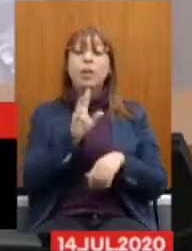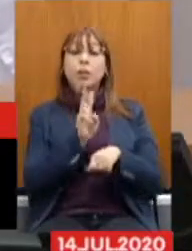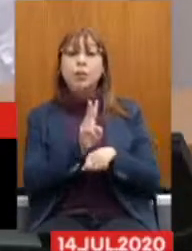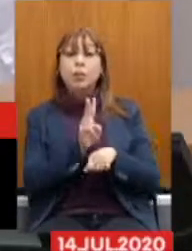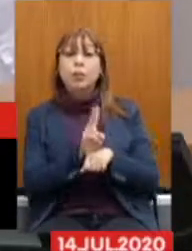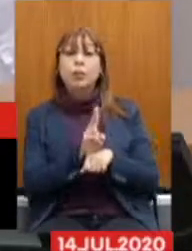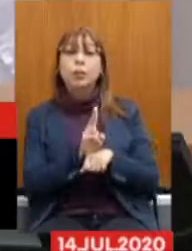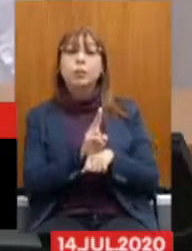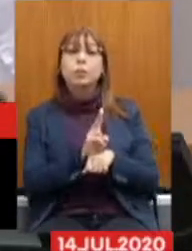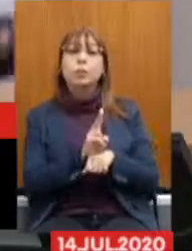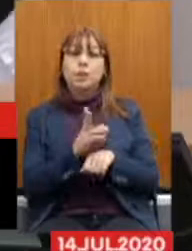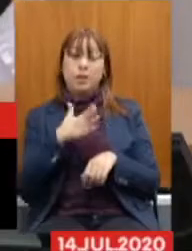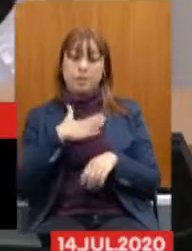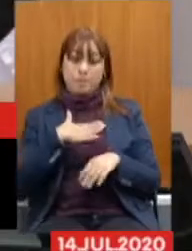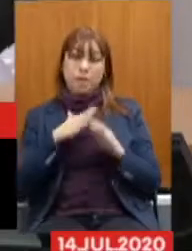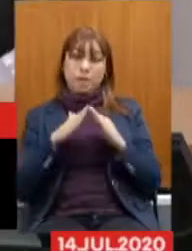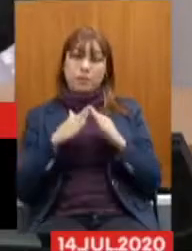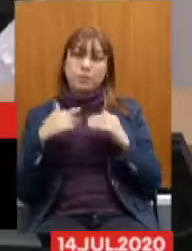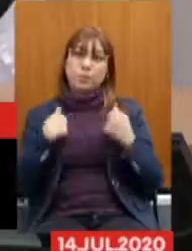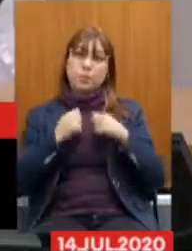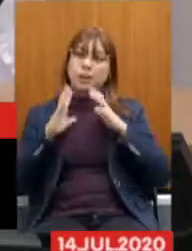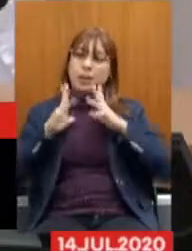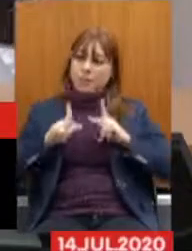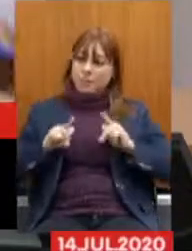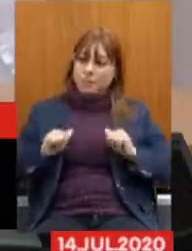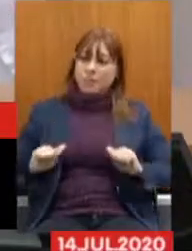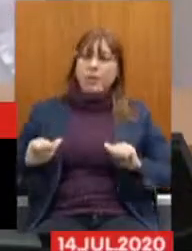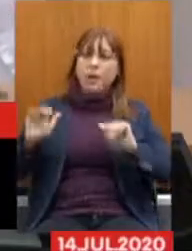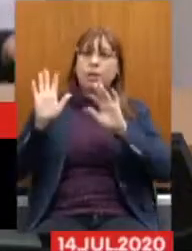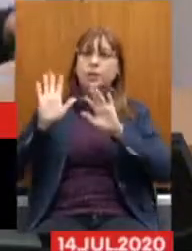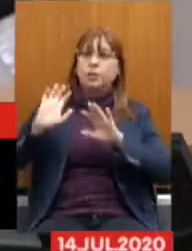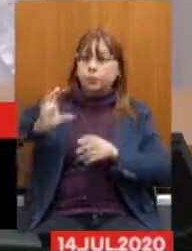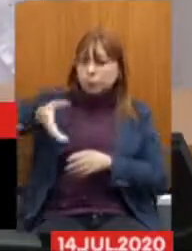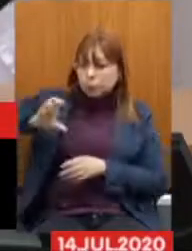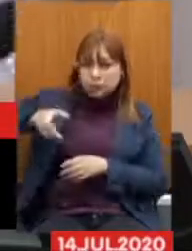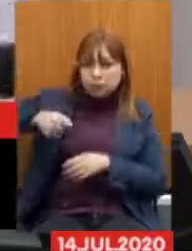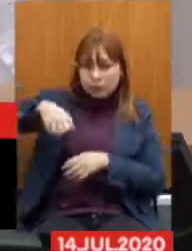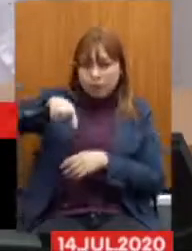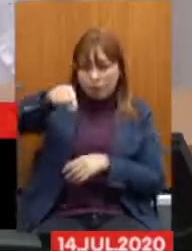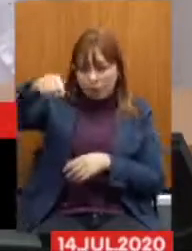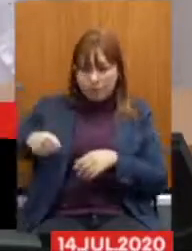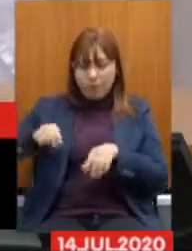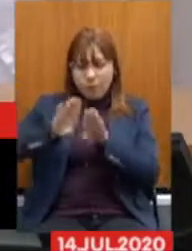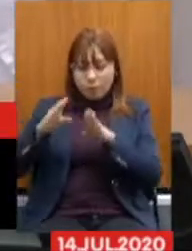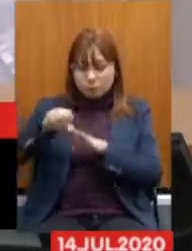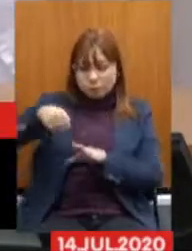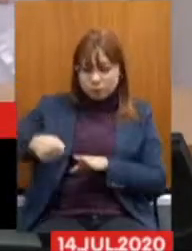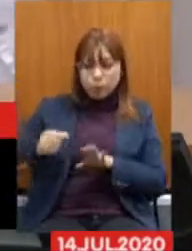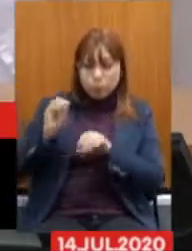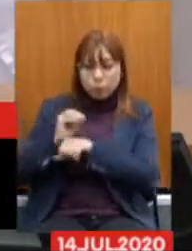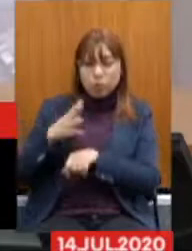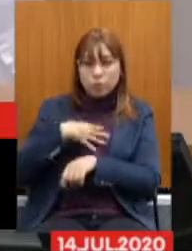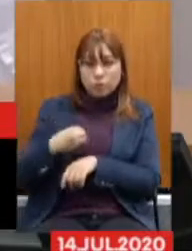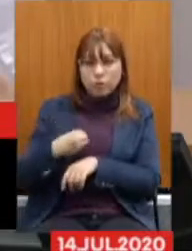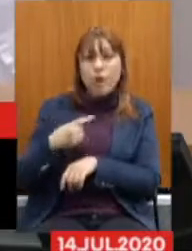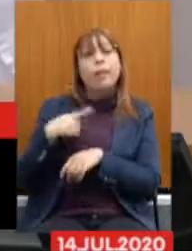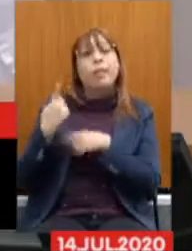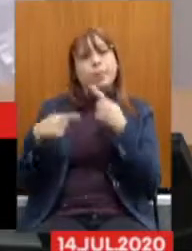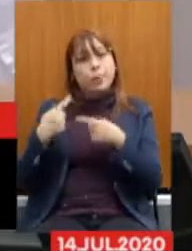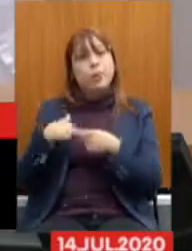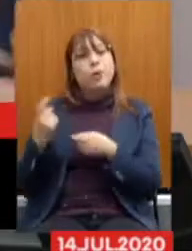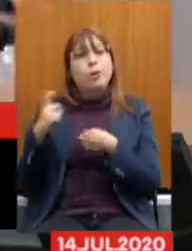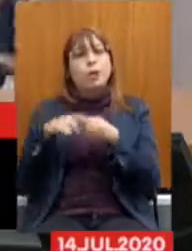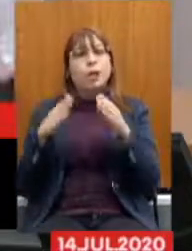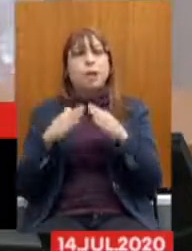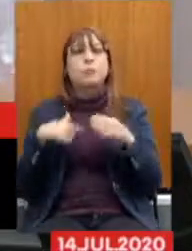pandemia Lá em casa Sou eu Eu desinfetei Todas as fechaduras Cuidei dos meus filhos Quando eu chegar em casa Eu tenho